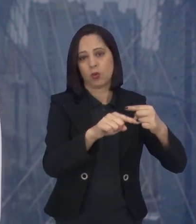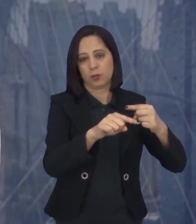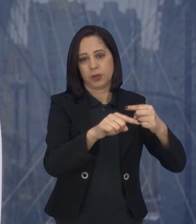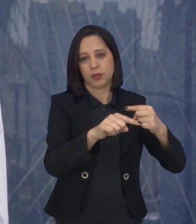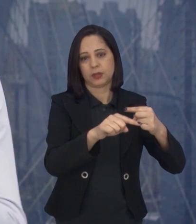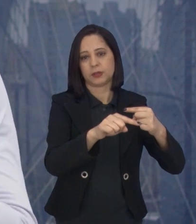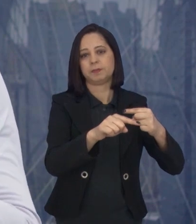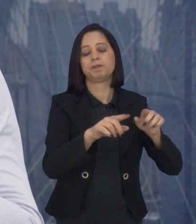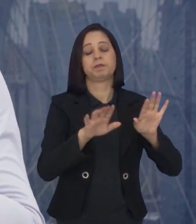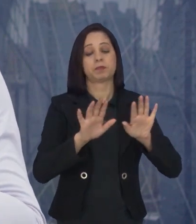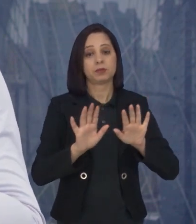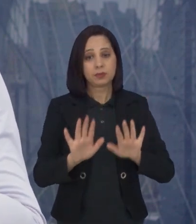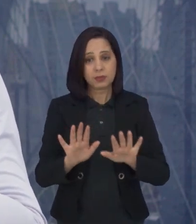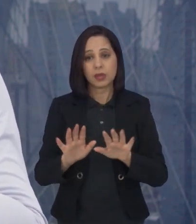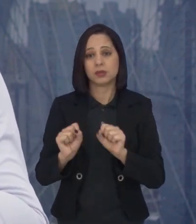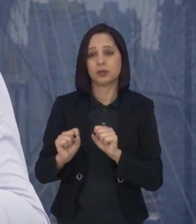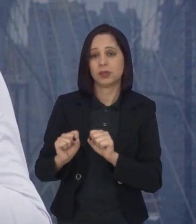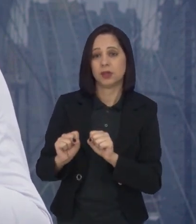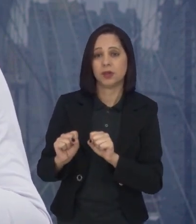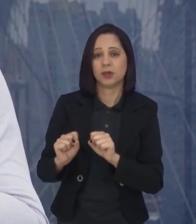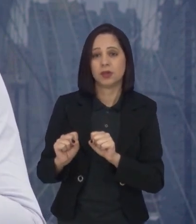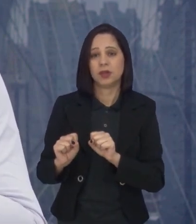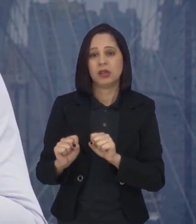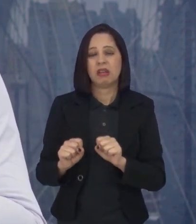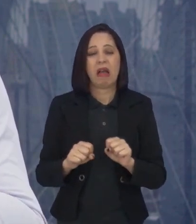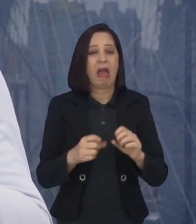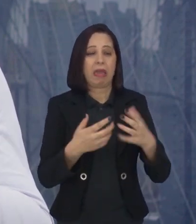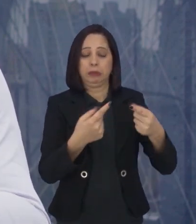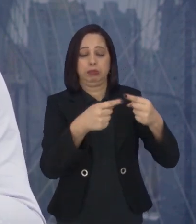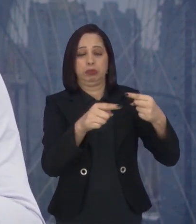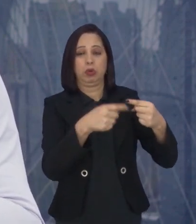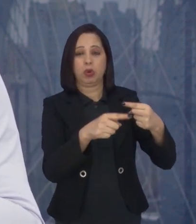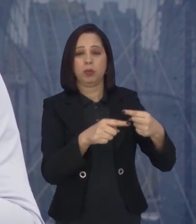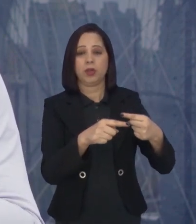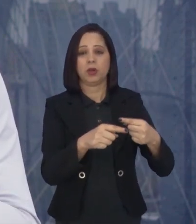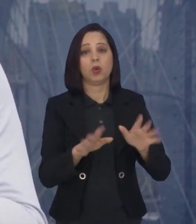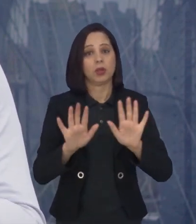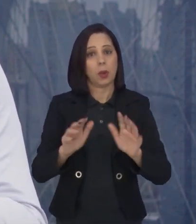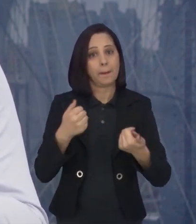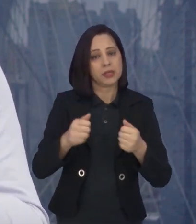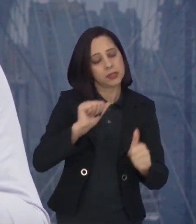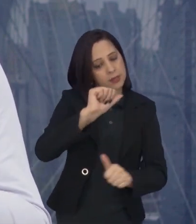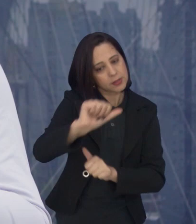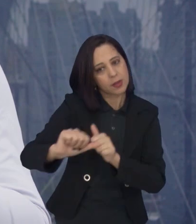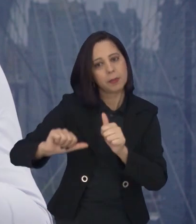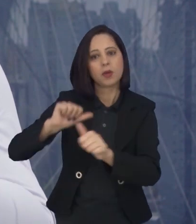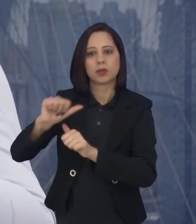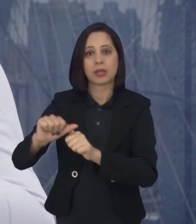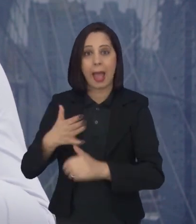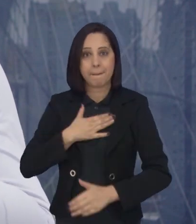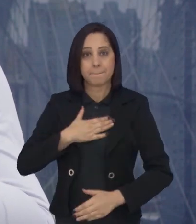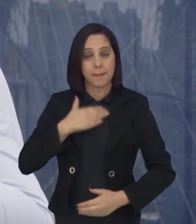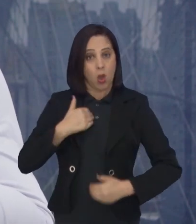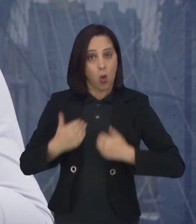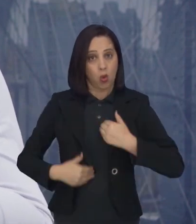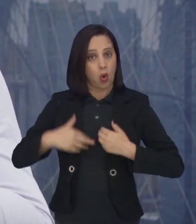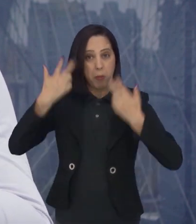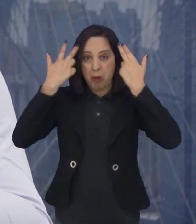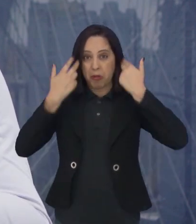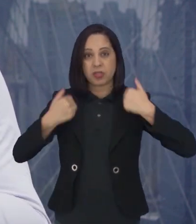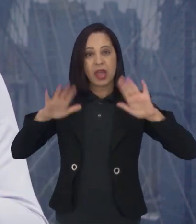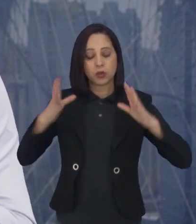ela teve receptores que não teve uma resposta boa. Eu tenho que fazer essa mudança. É algo que o meu corpo tem, os